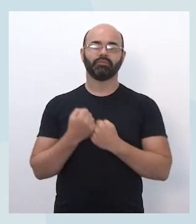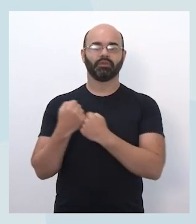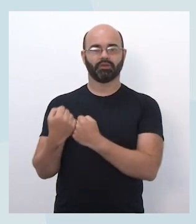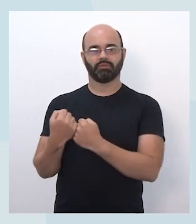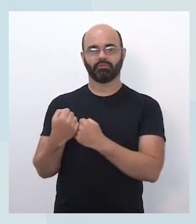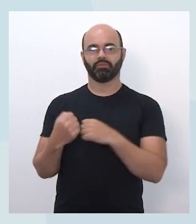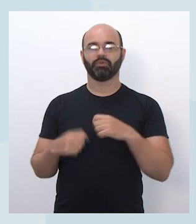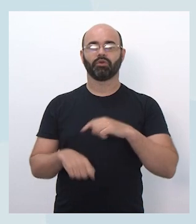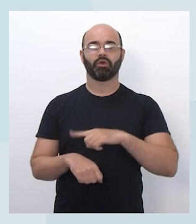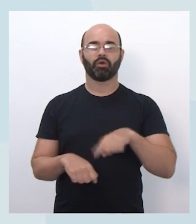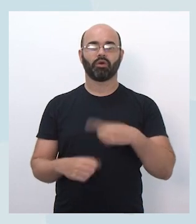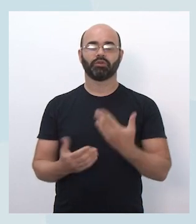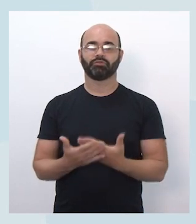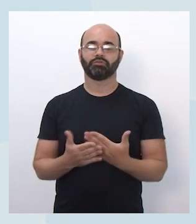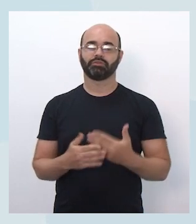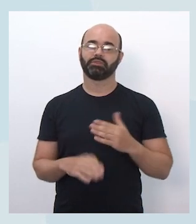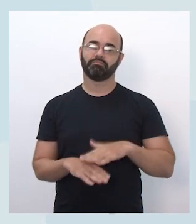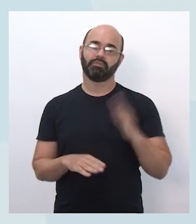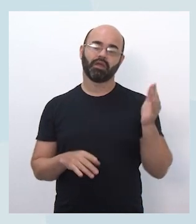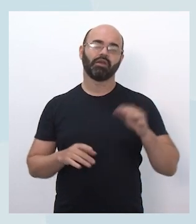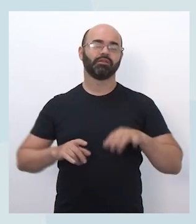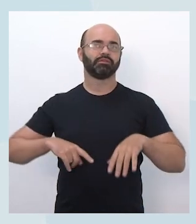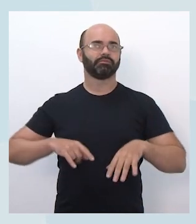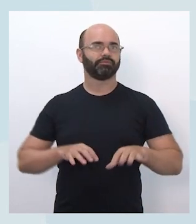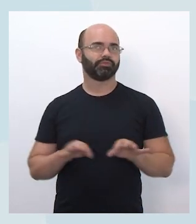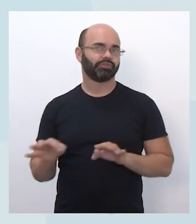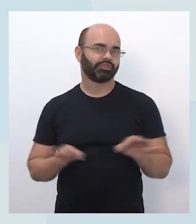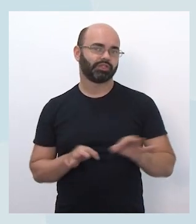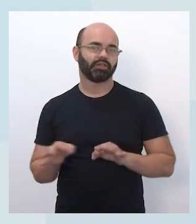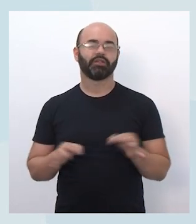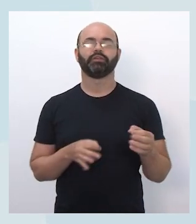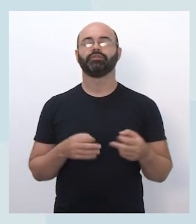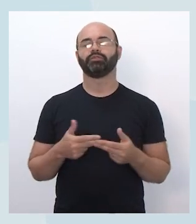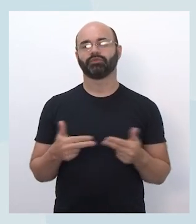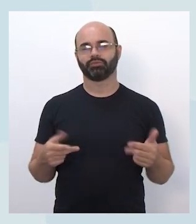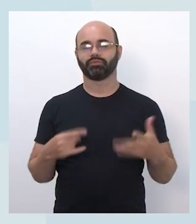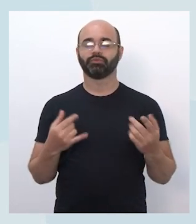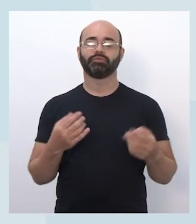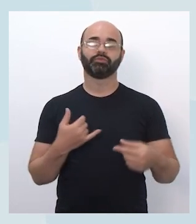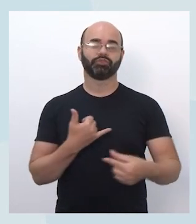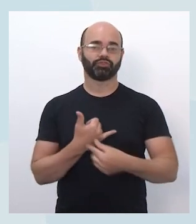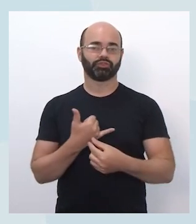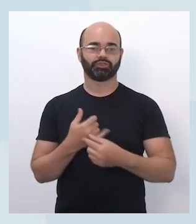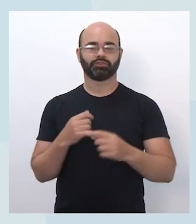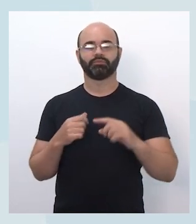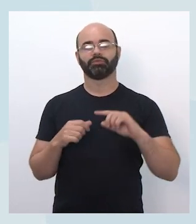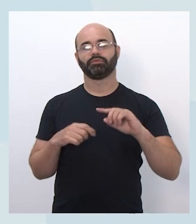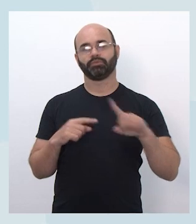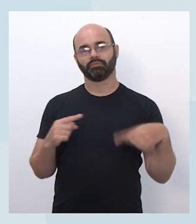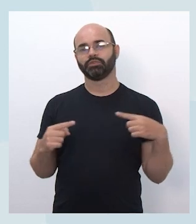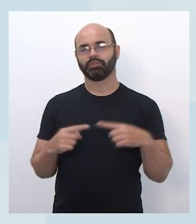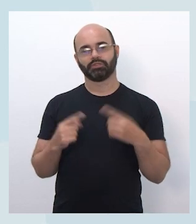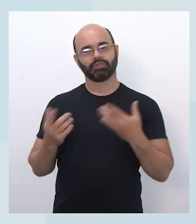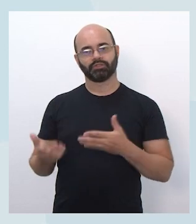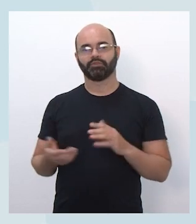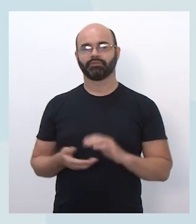e também de realização de projetos. Então, o chip entra com esse intuito. Amanda, acho que pode falar, então, da próxima